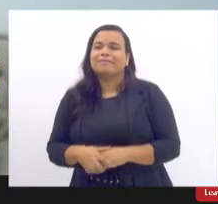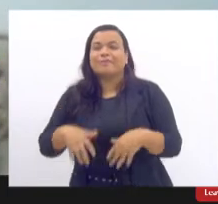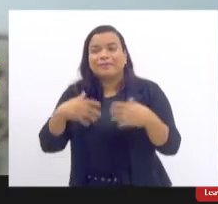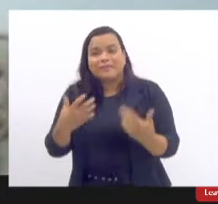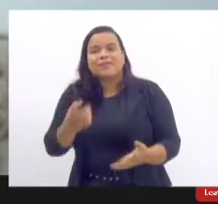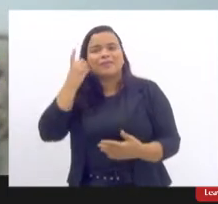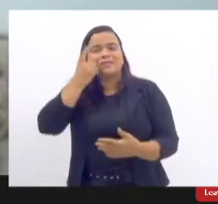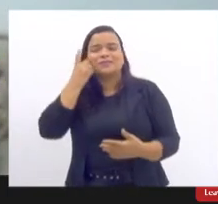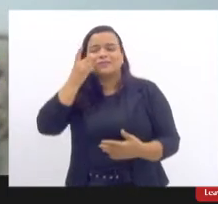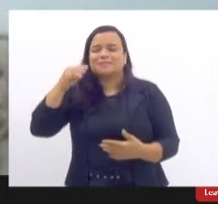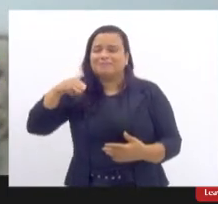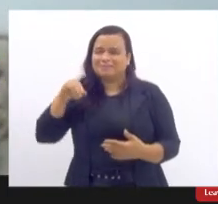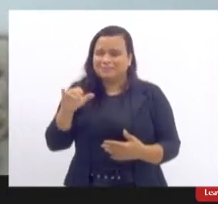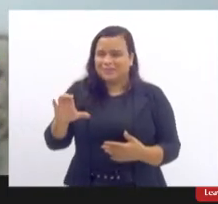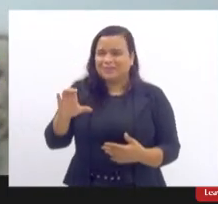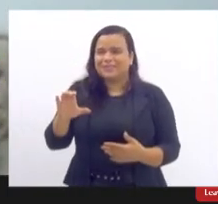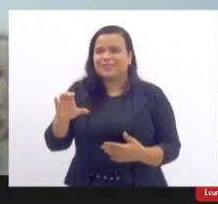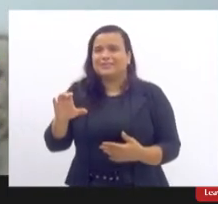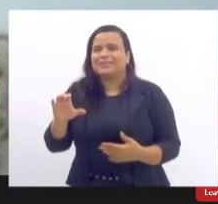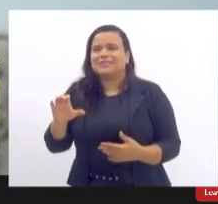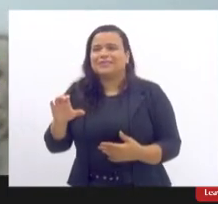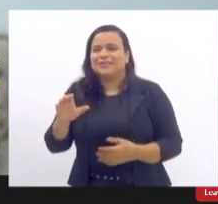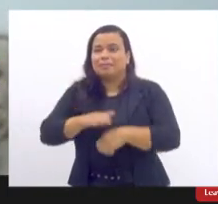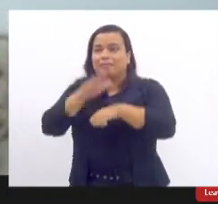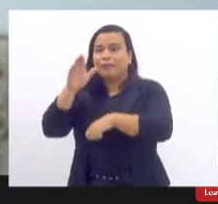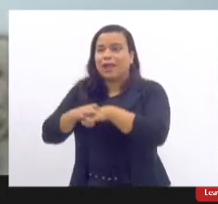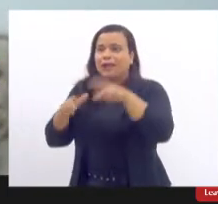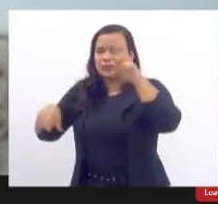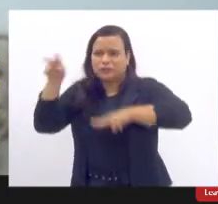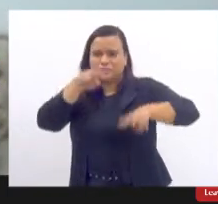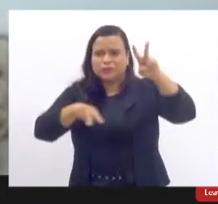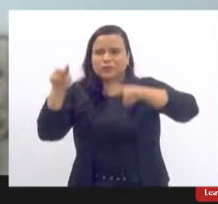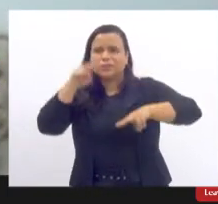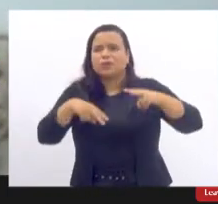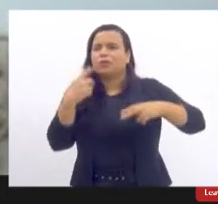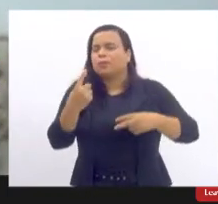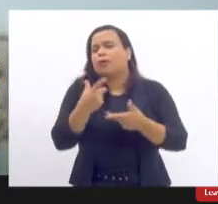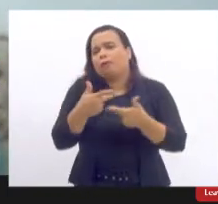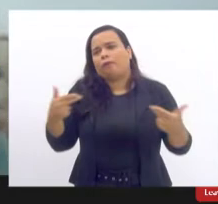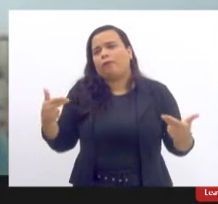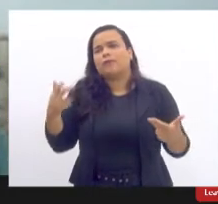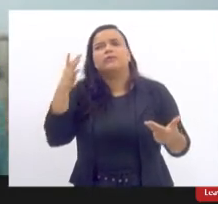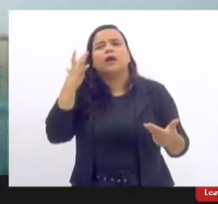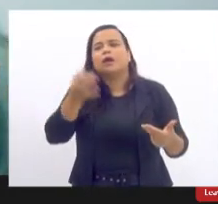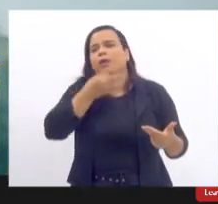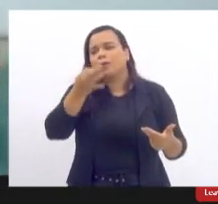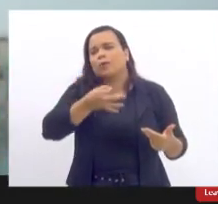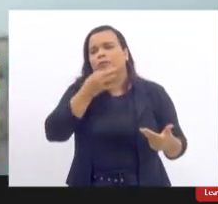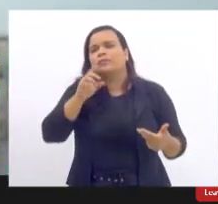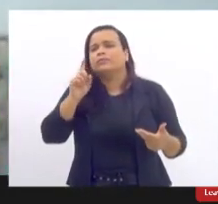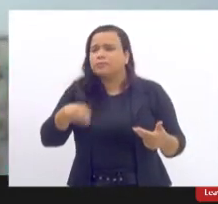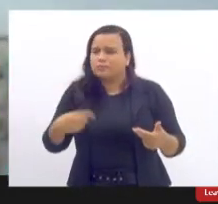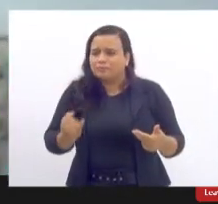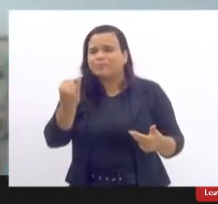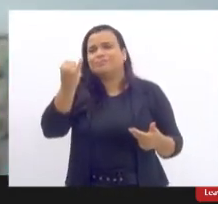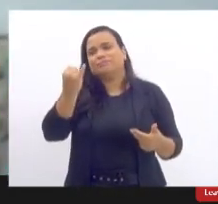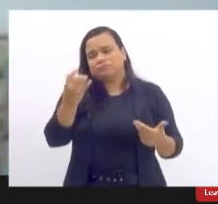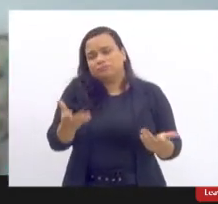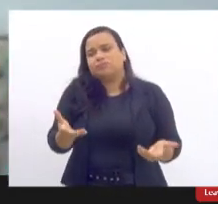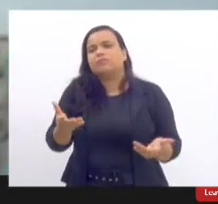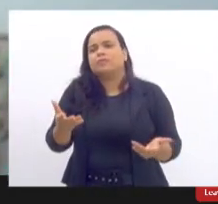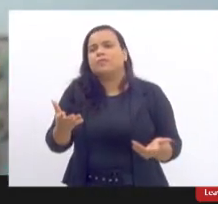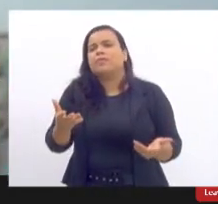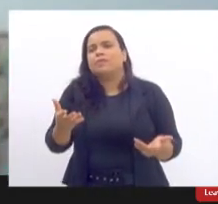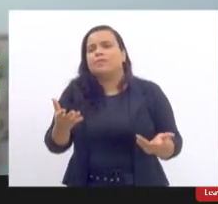Carlos Mink, também, como está dando mais visibilidade ainda, a algo que eu acho, como já foi anunciado aqui, que